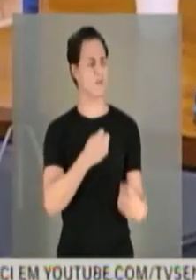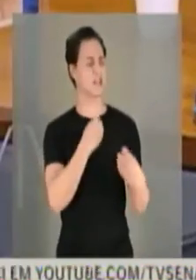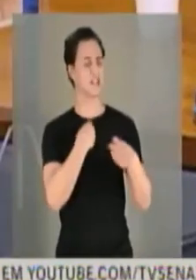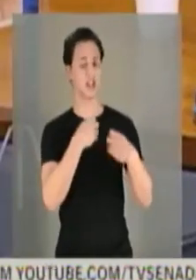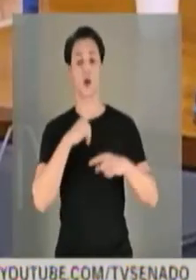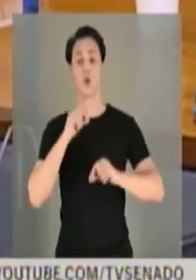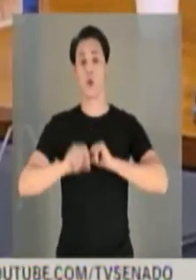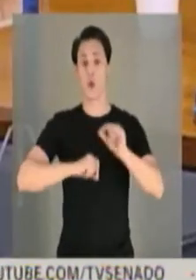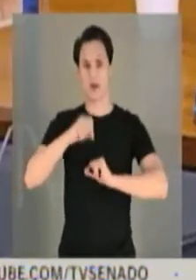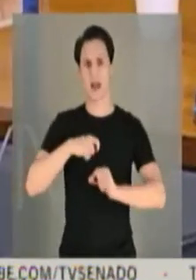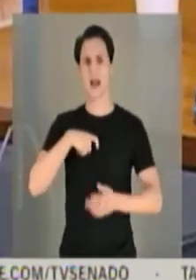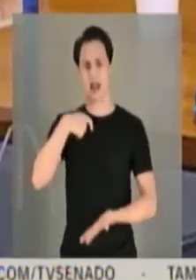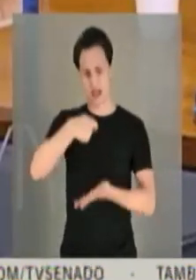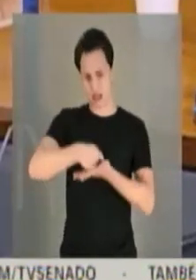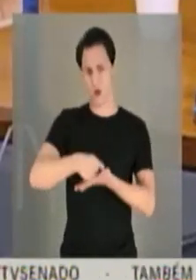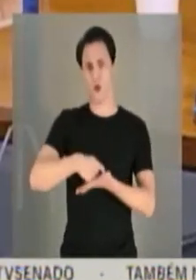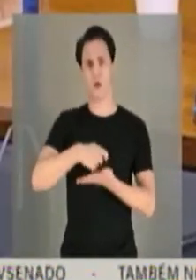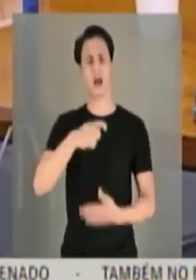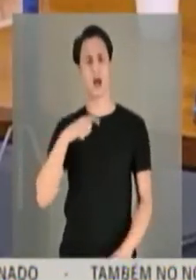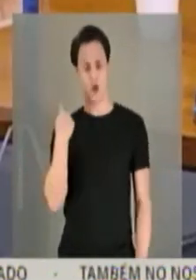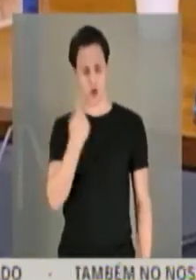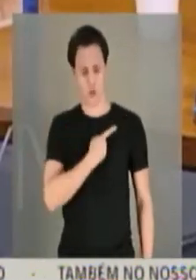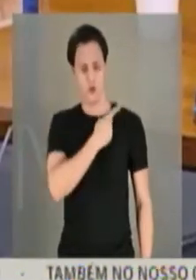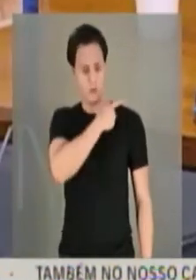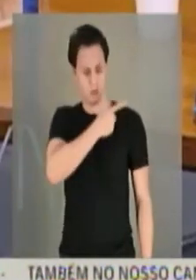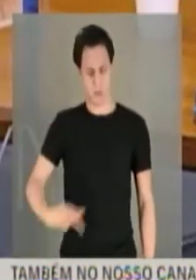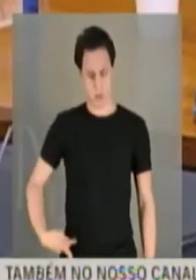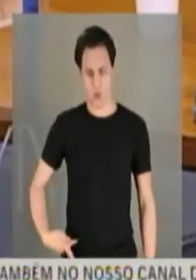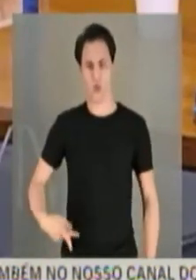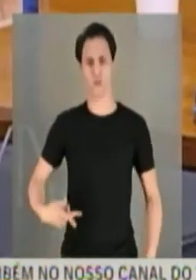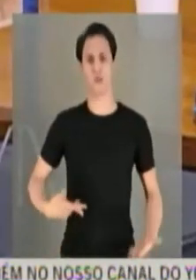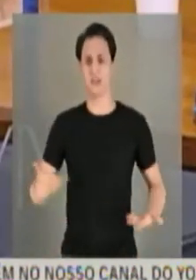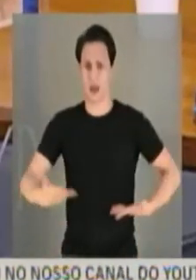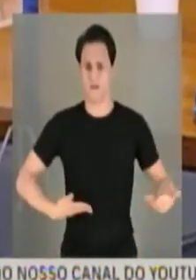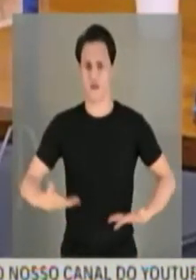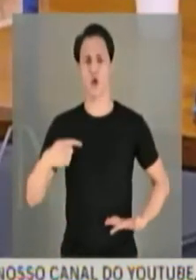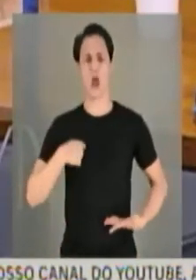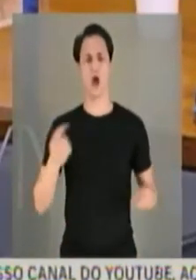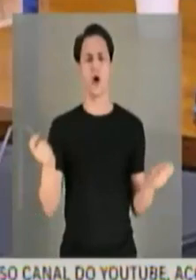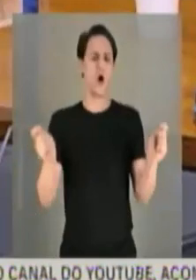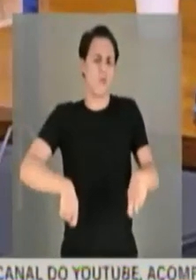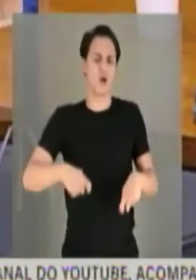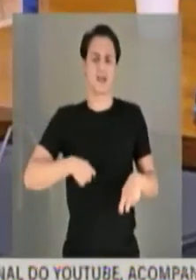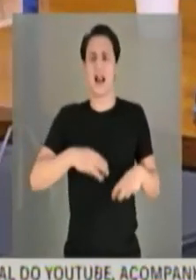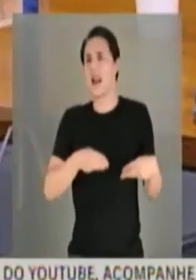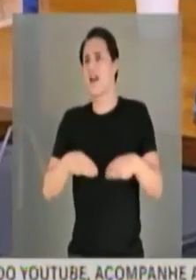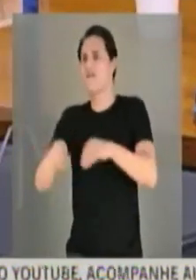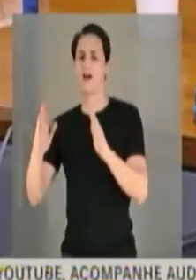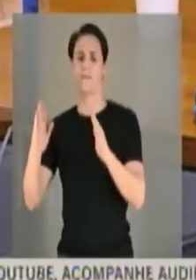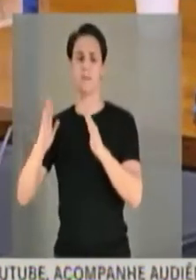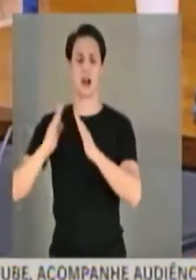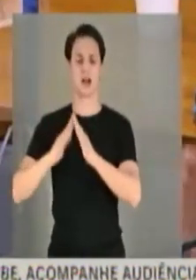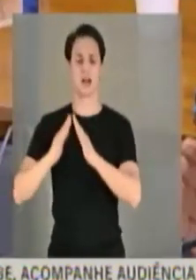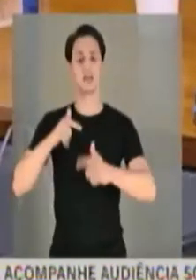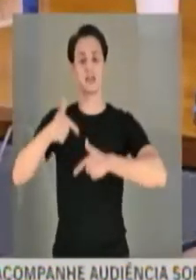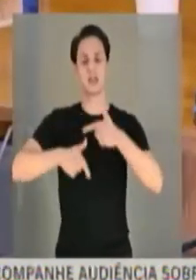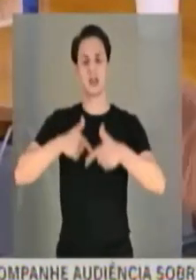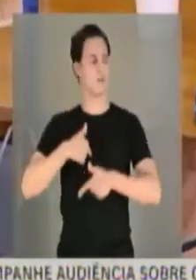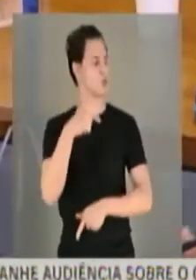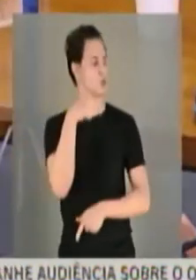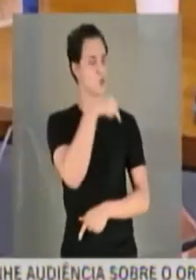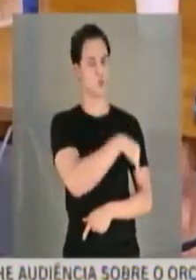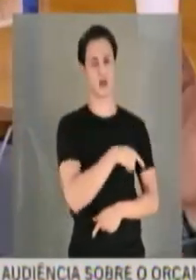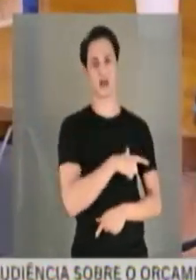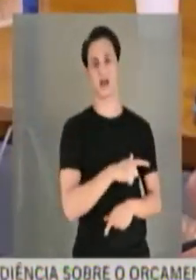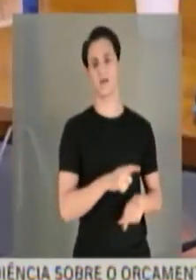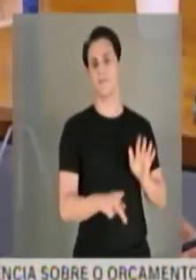público de servidor, de agente público, eu possa levar para casa atribuições e atividades que deveriam se manter na